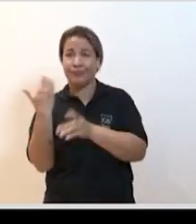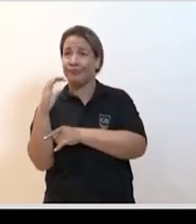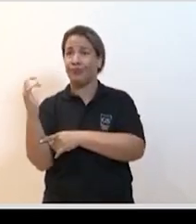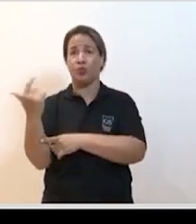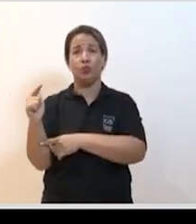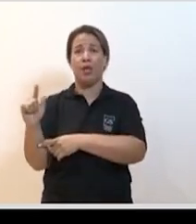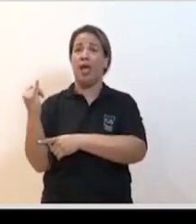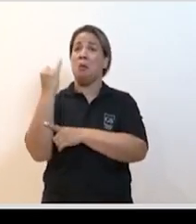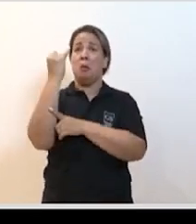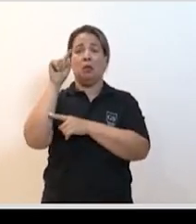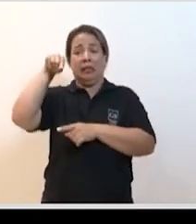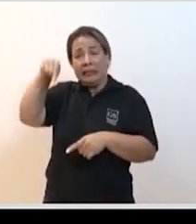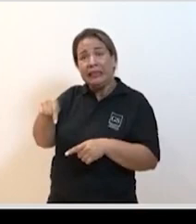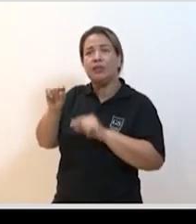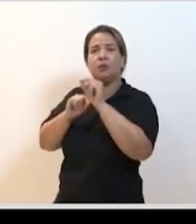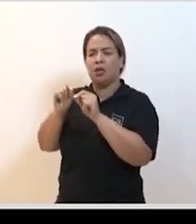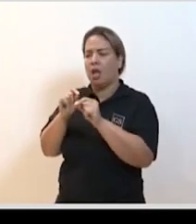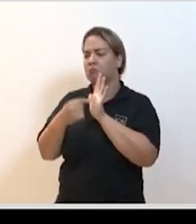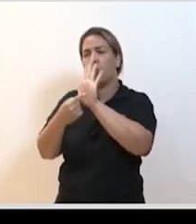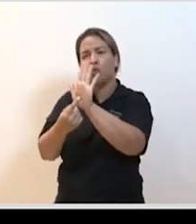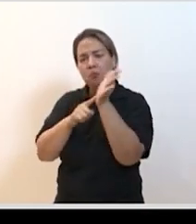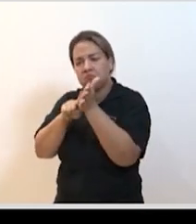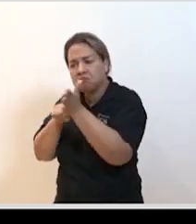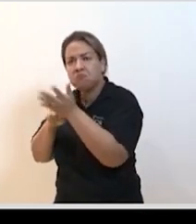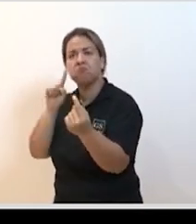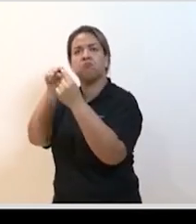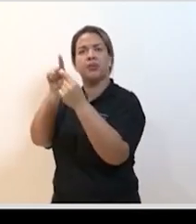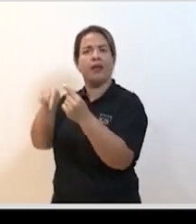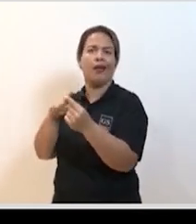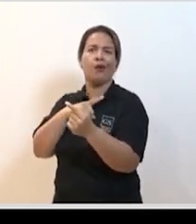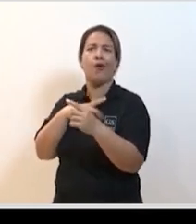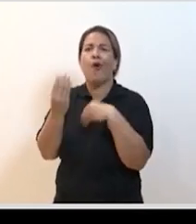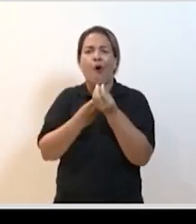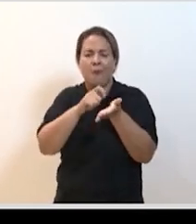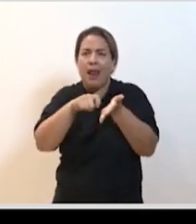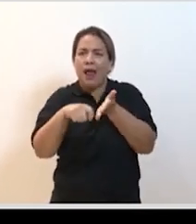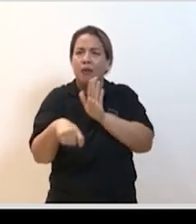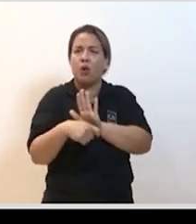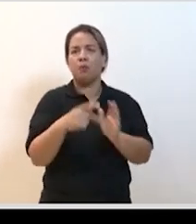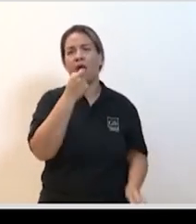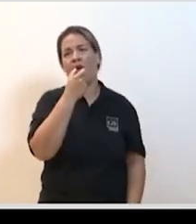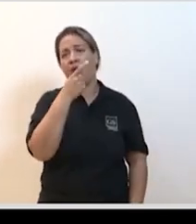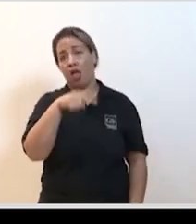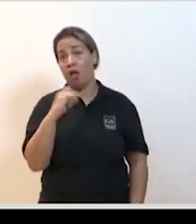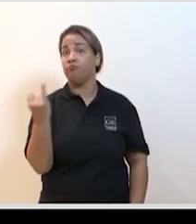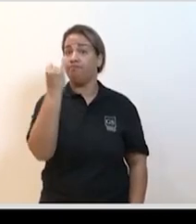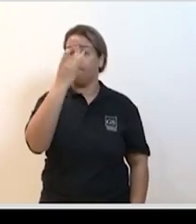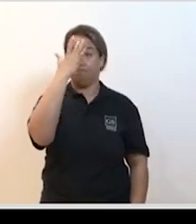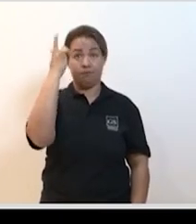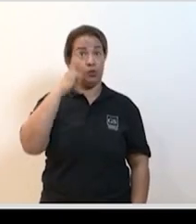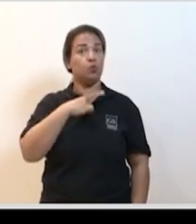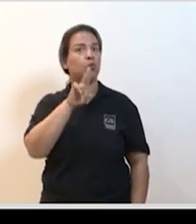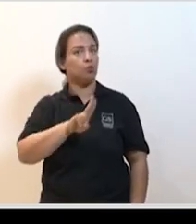importante apareceu sobre isso não é possível fazer nenhuma recomendação sobre isso até porque essas medicações são muito importantes para as pessoas